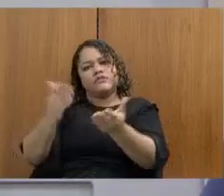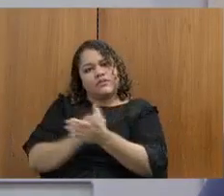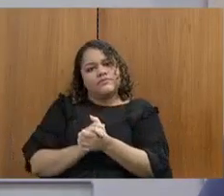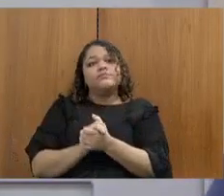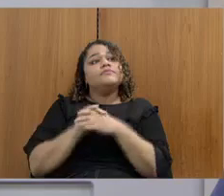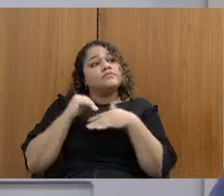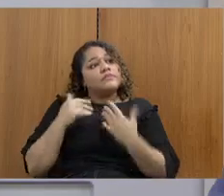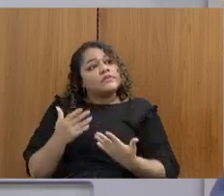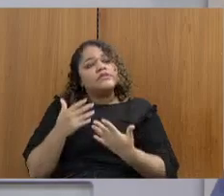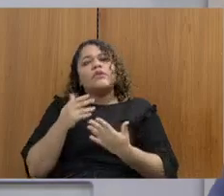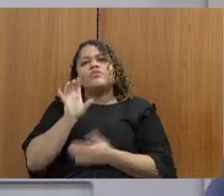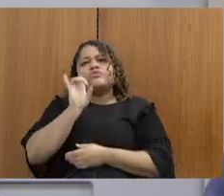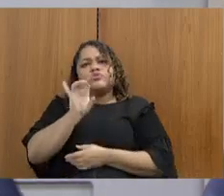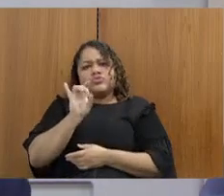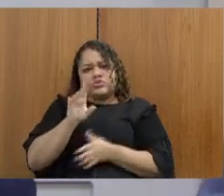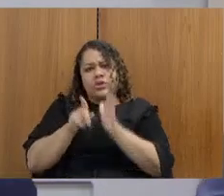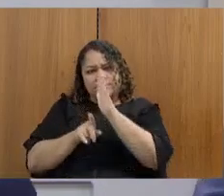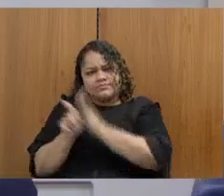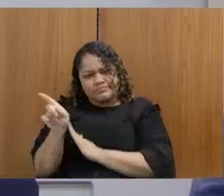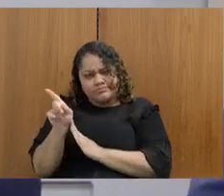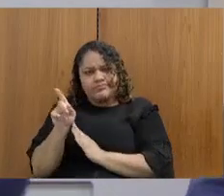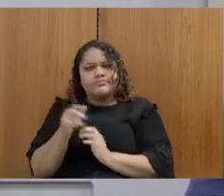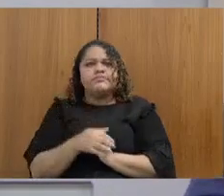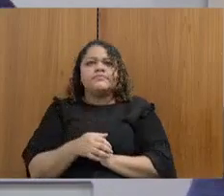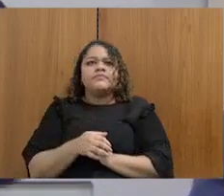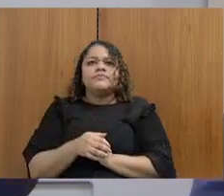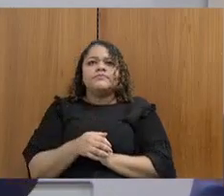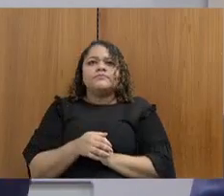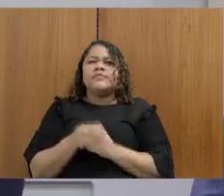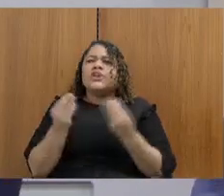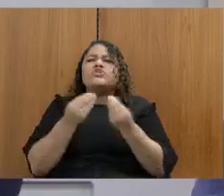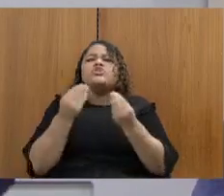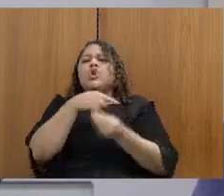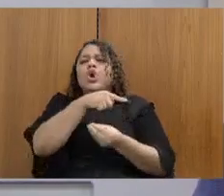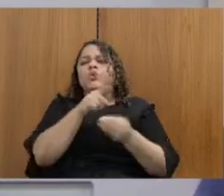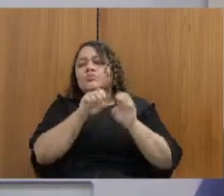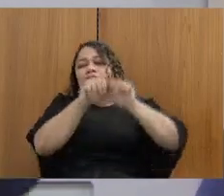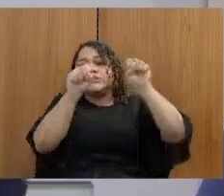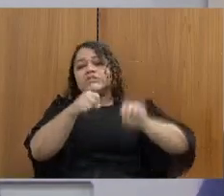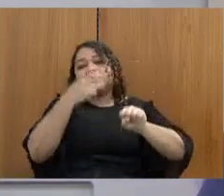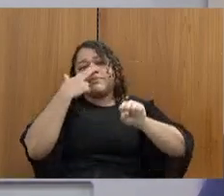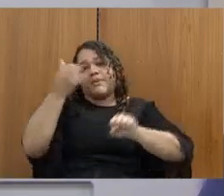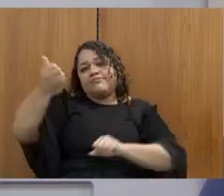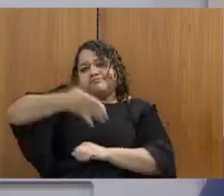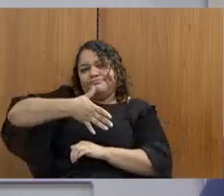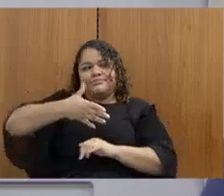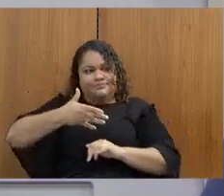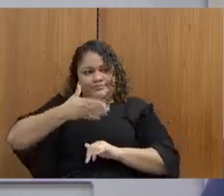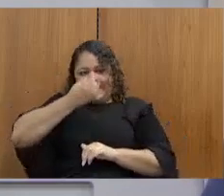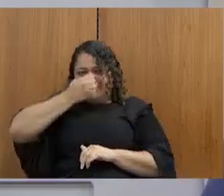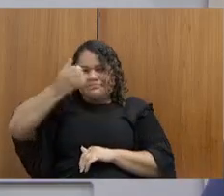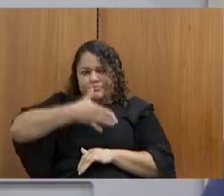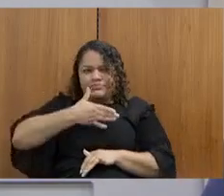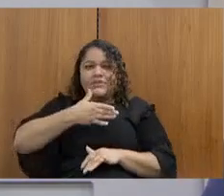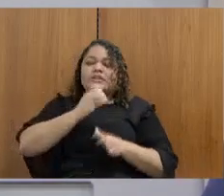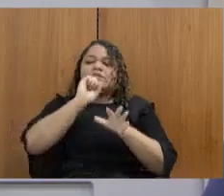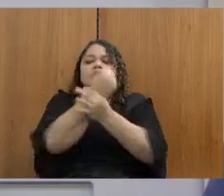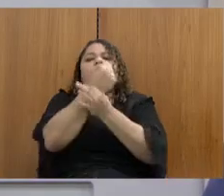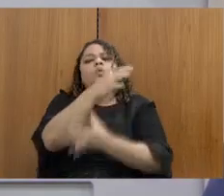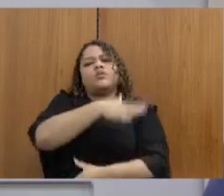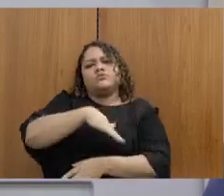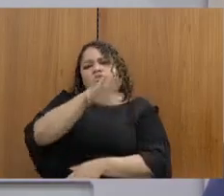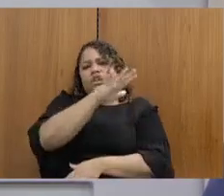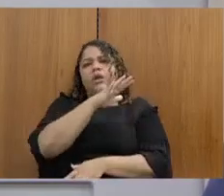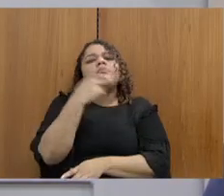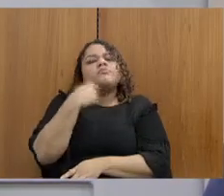aqui, trazendo essa questão para o senhor, do sucateamento, a corporação como um todo, a segurança como um todo, precisa ter